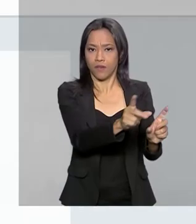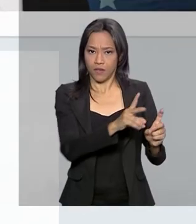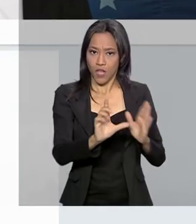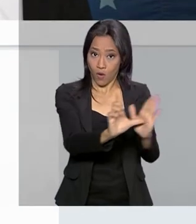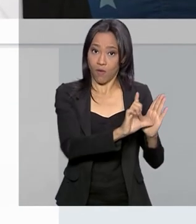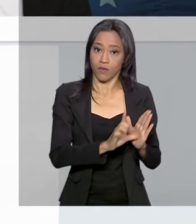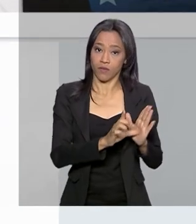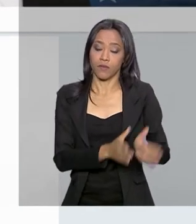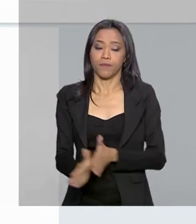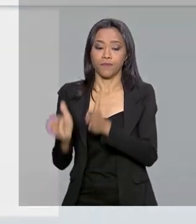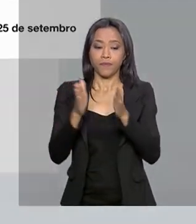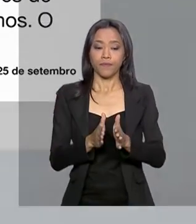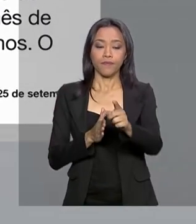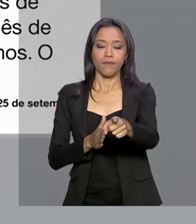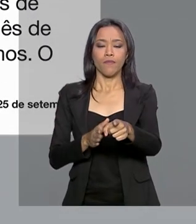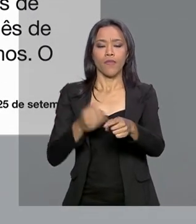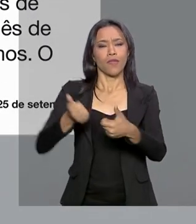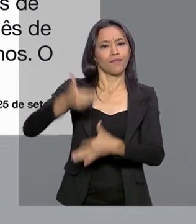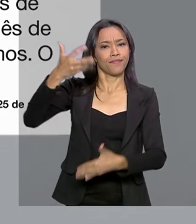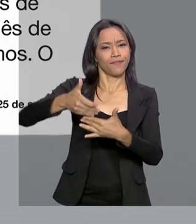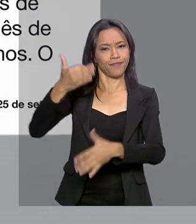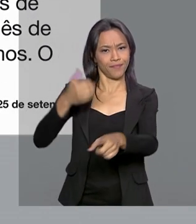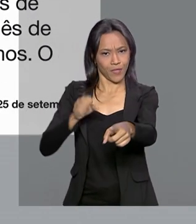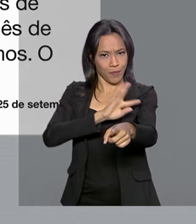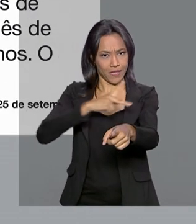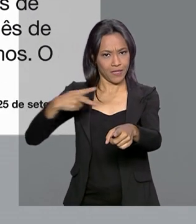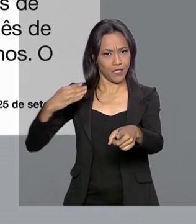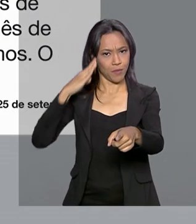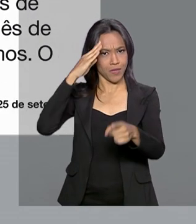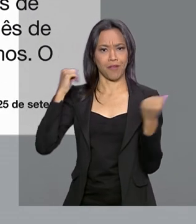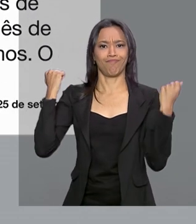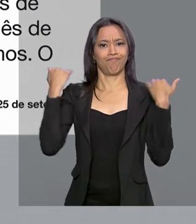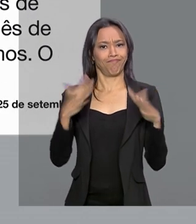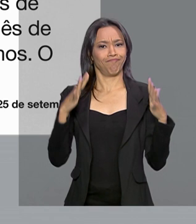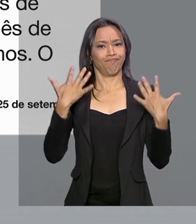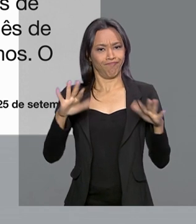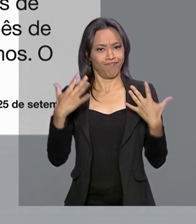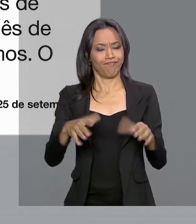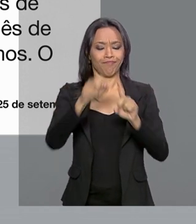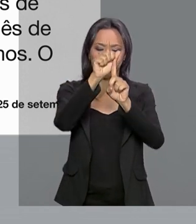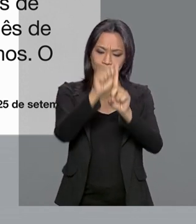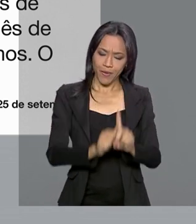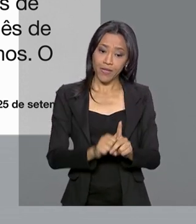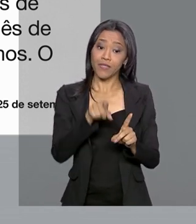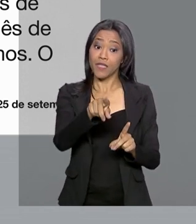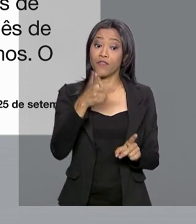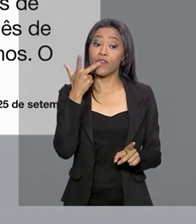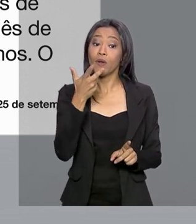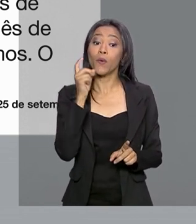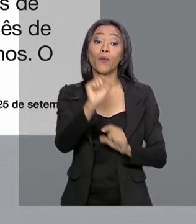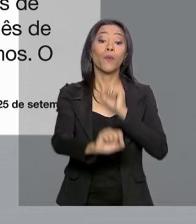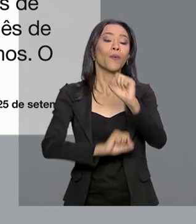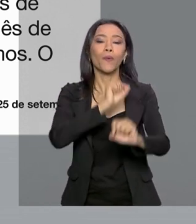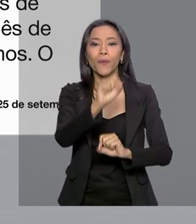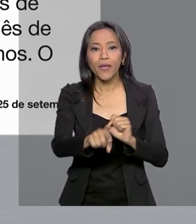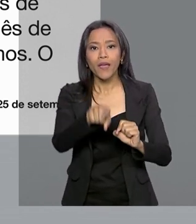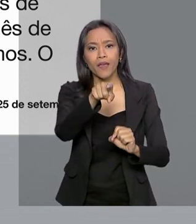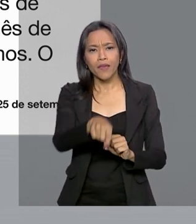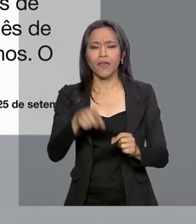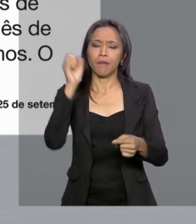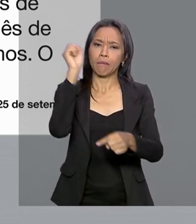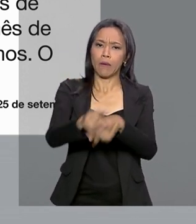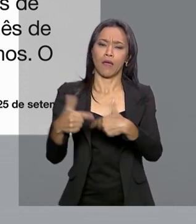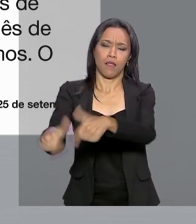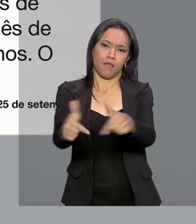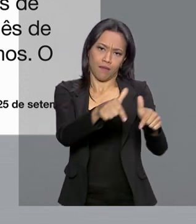Pelas redes sociais, o presidente Jair Bolsonaro comemorou o resultado para o mês e destacou que a geração de empregos com carteira